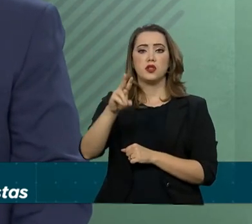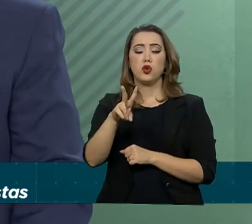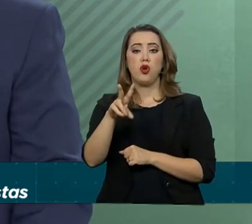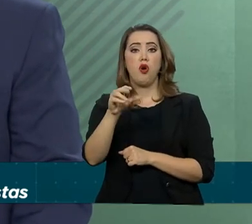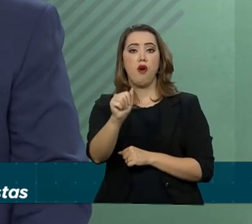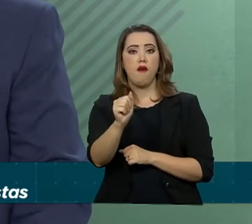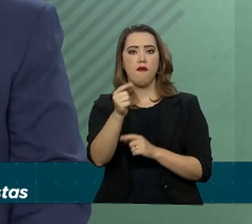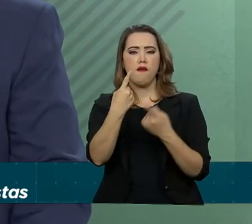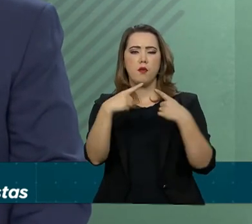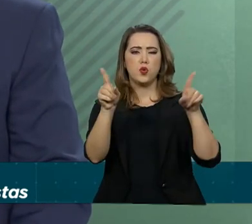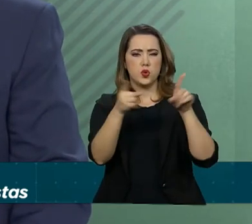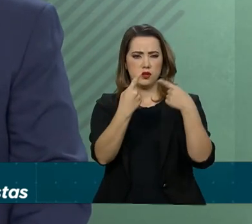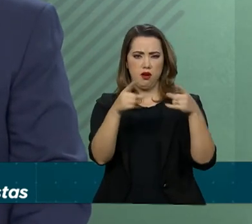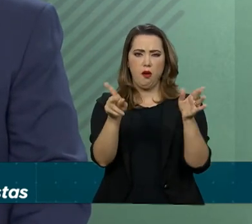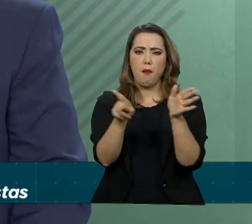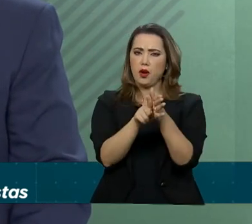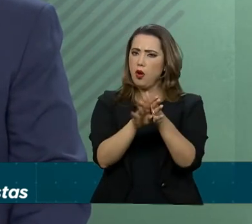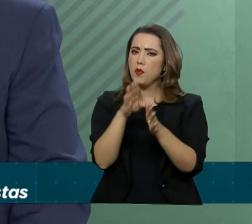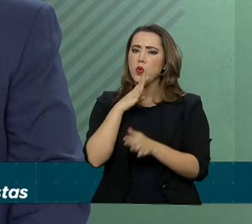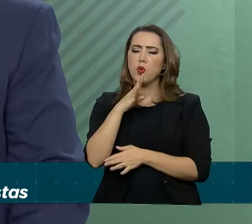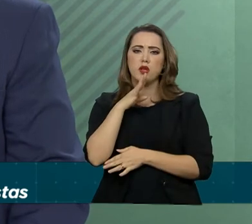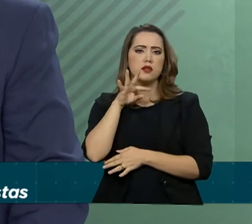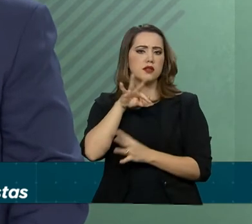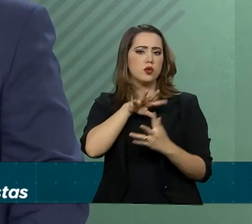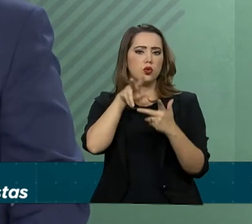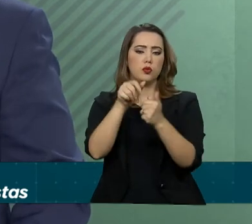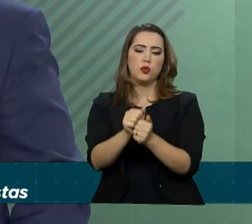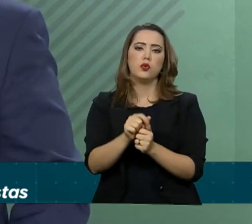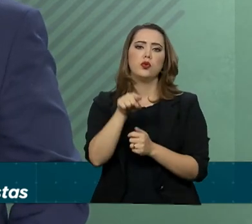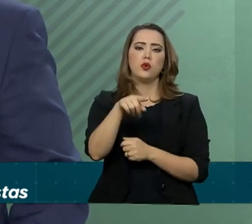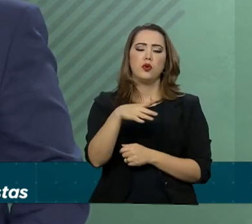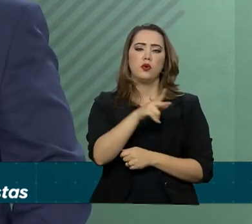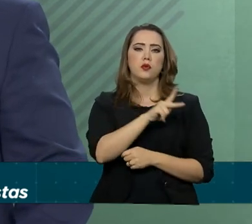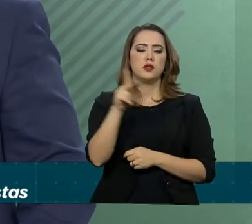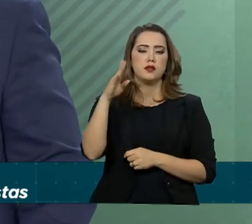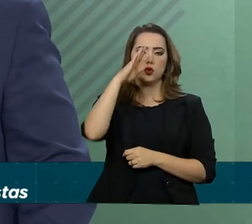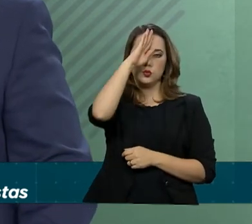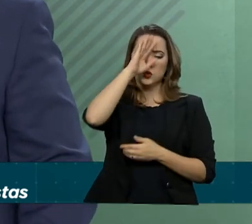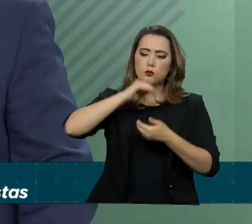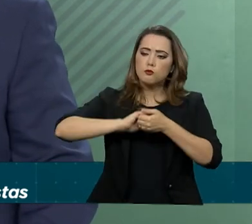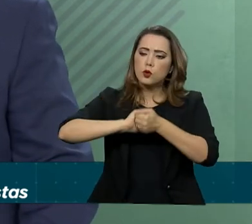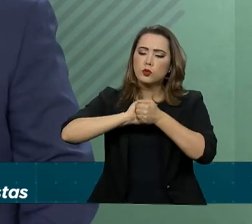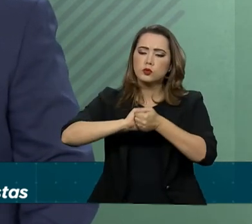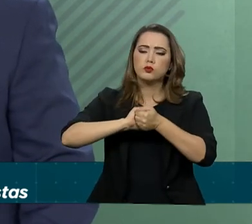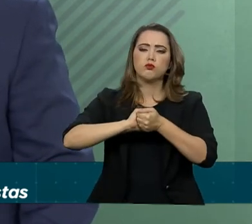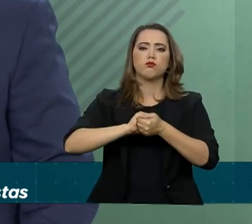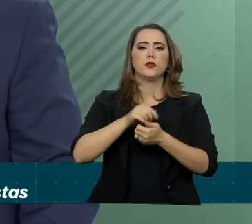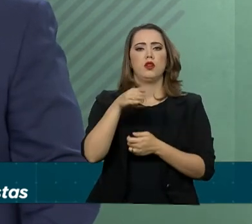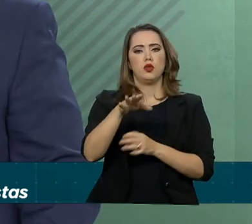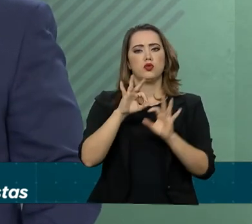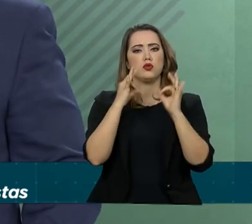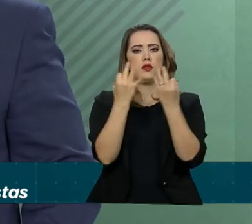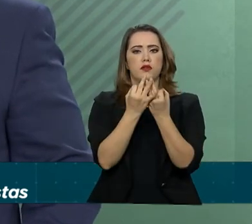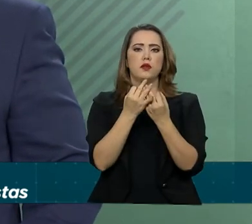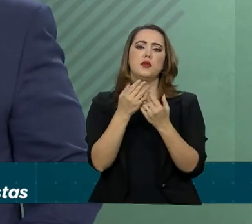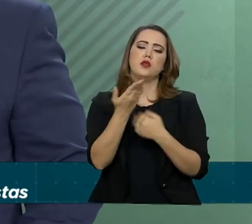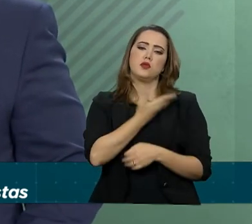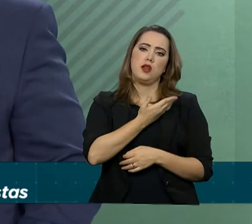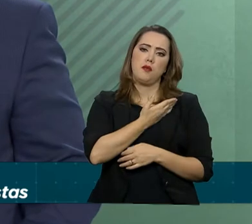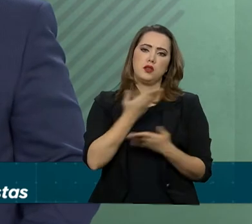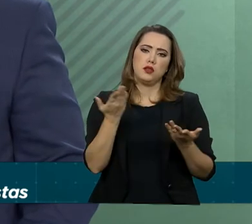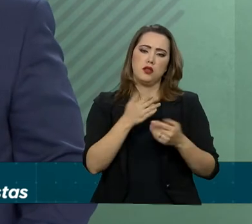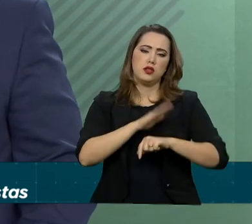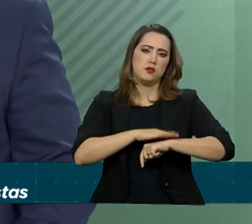O presidente se solidariza com a família e os amigos nesse momento de dor. O presidente não pretende declarar luto